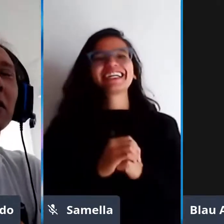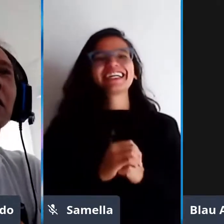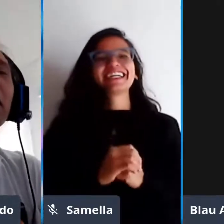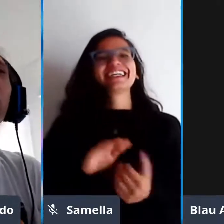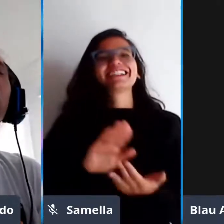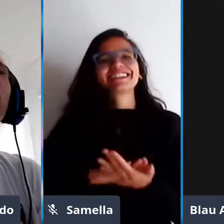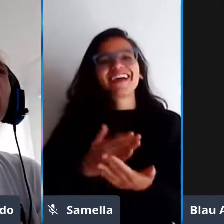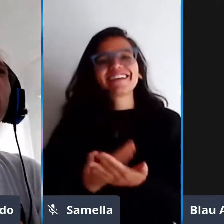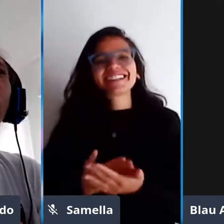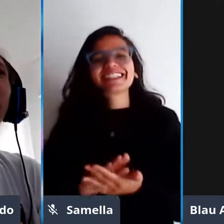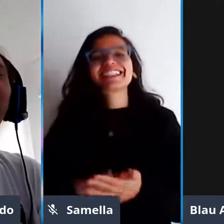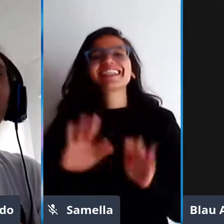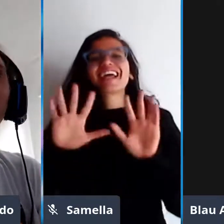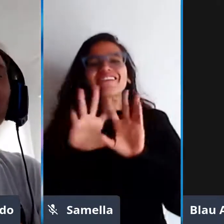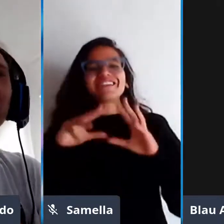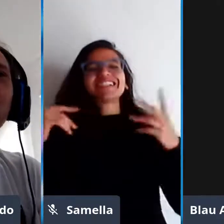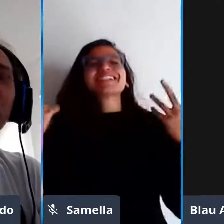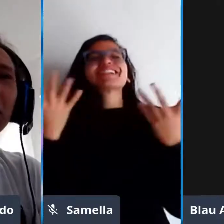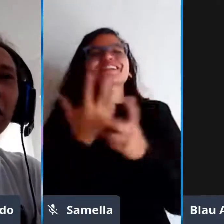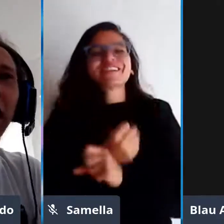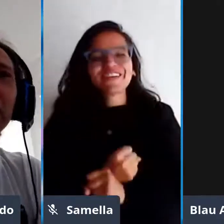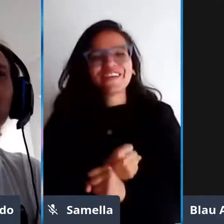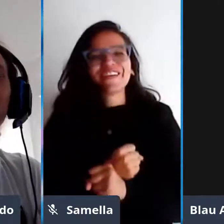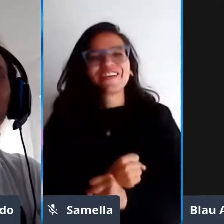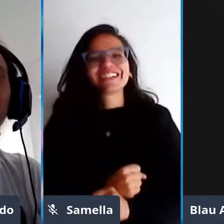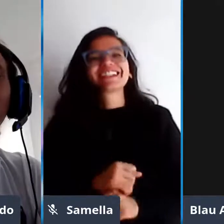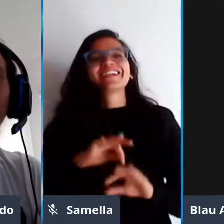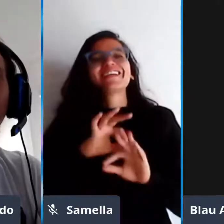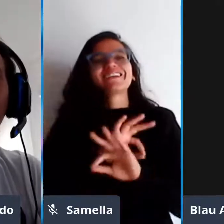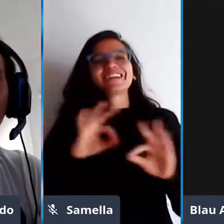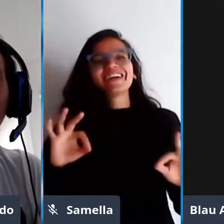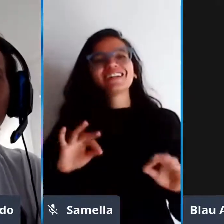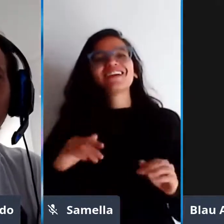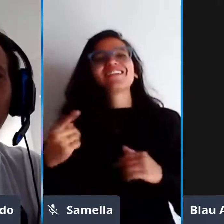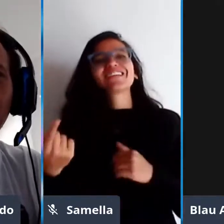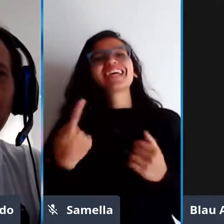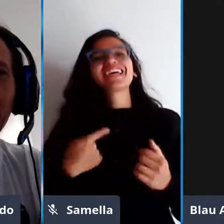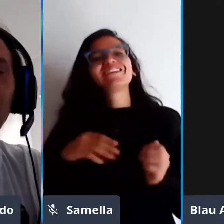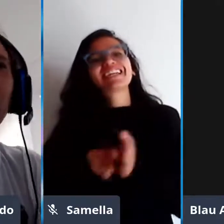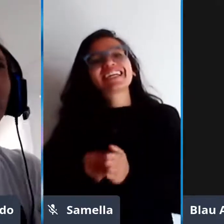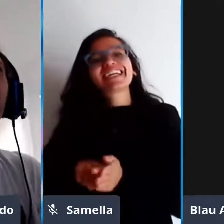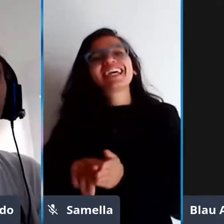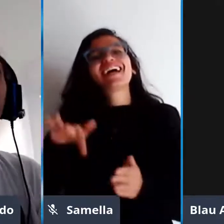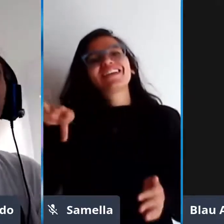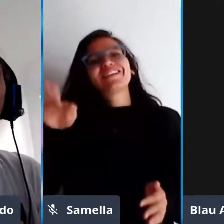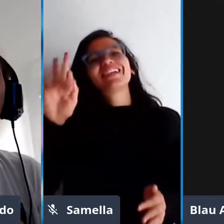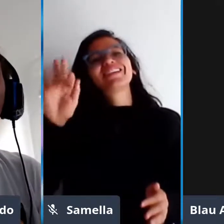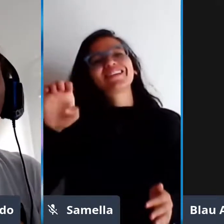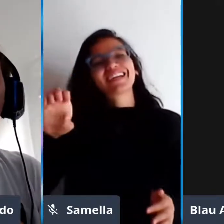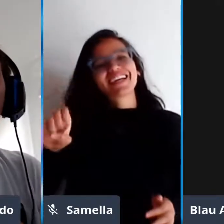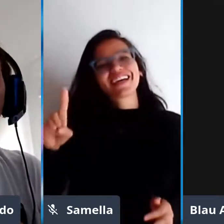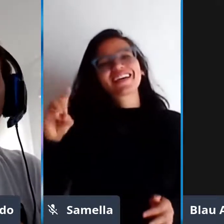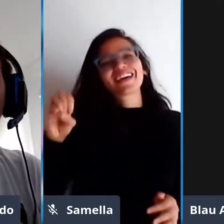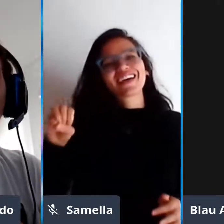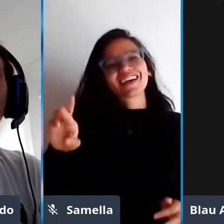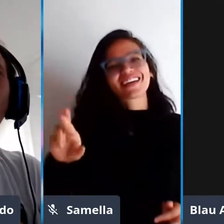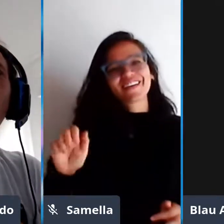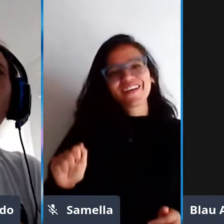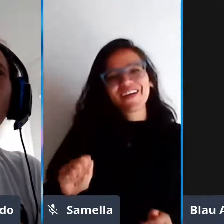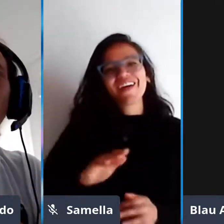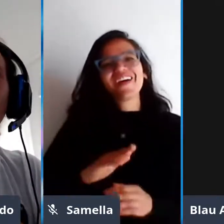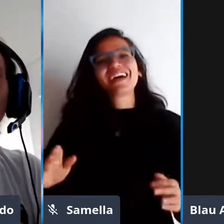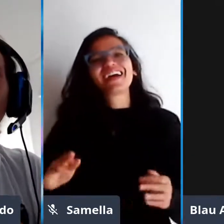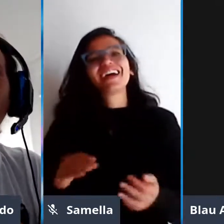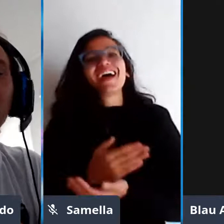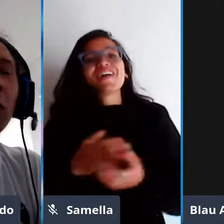intérpretes muito obrigado por essa oportunidade que vocês estão dando a comunidade Fedora Brasil né ou comunidade